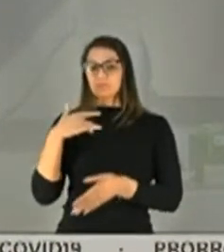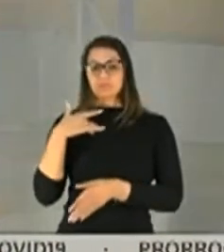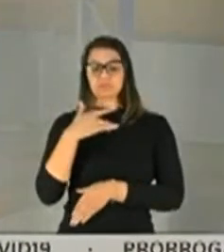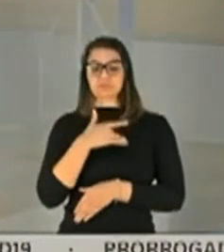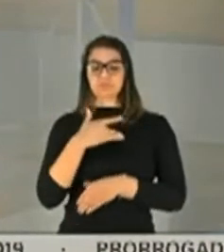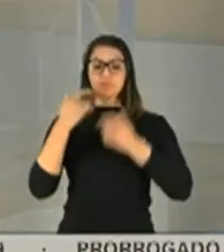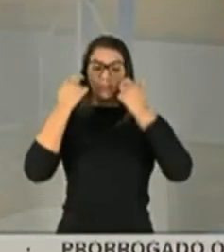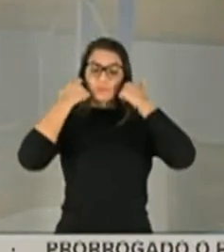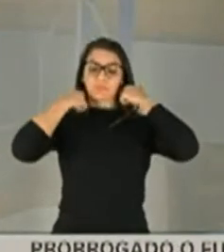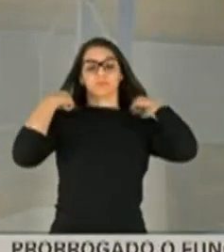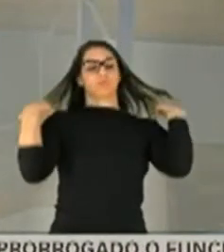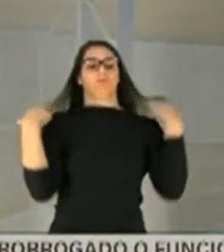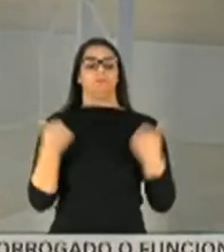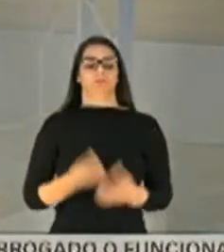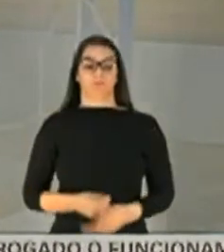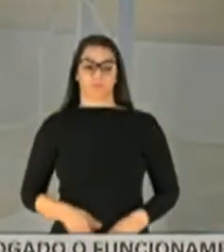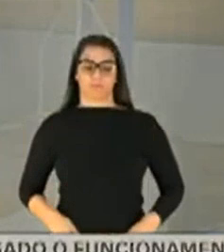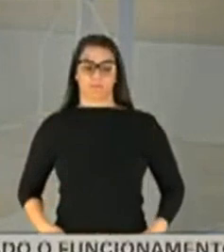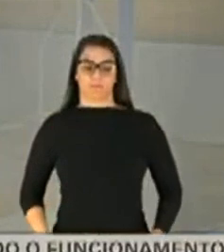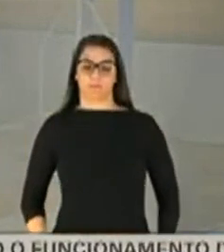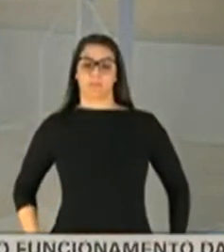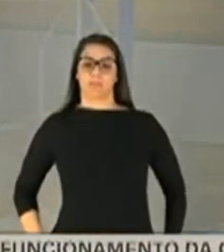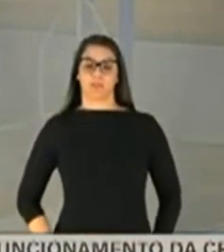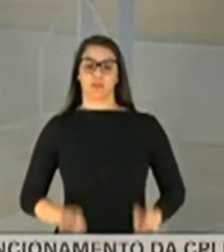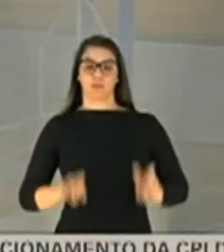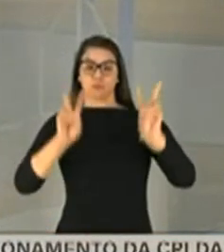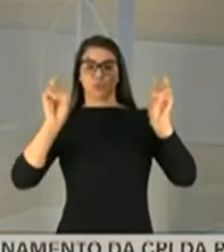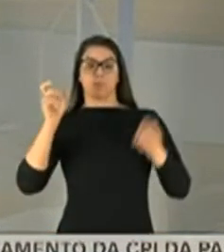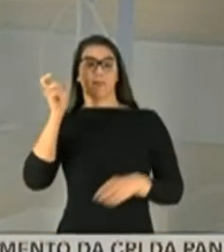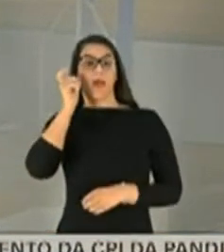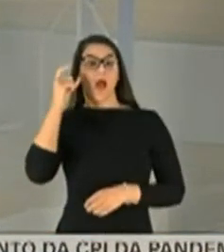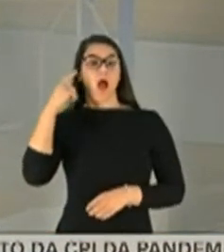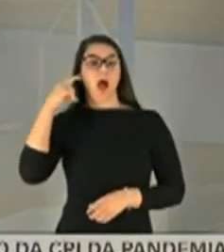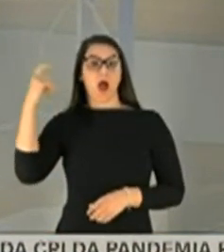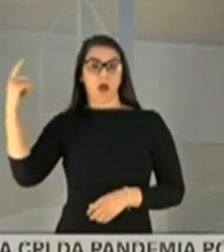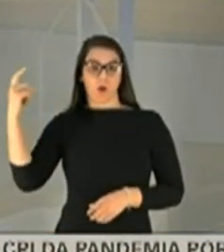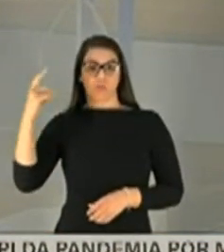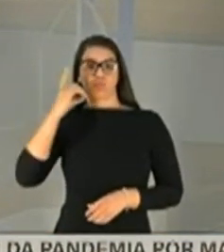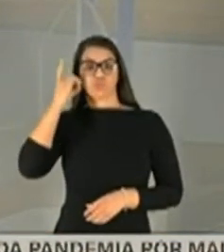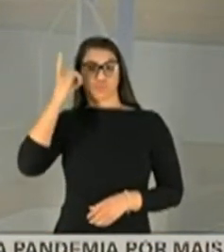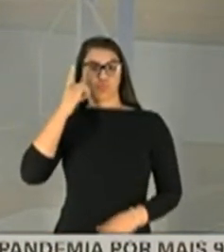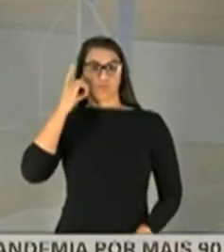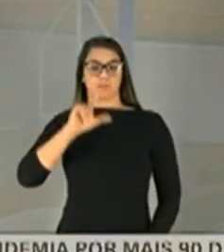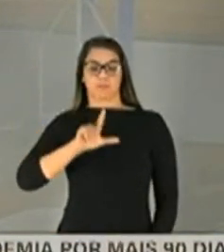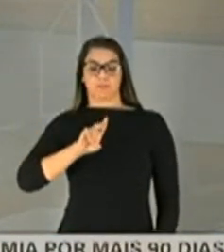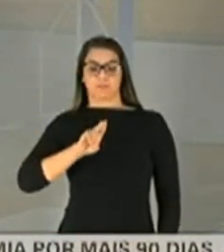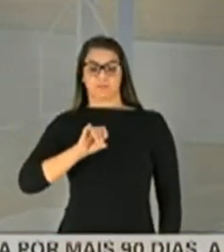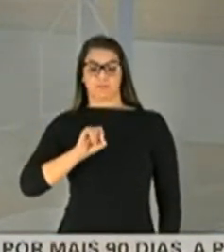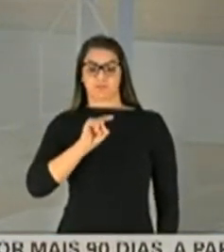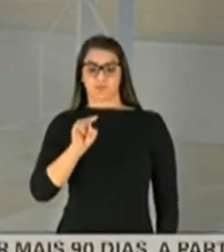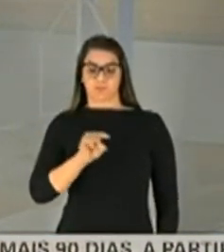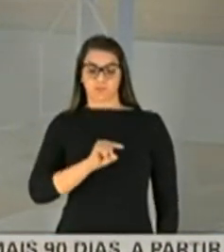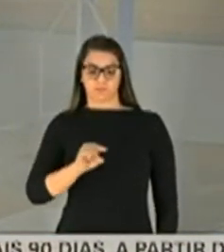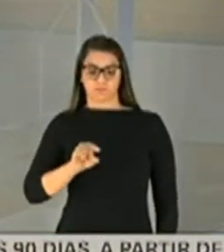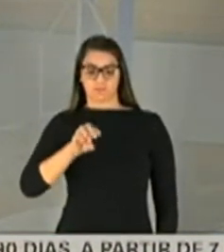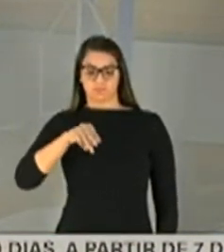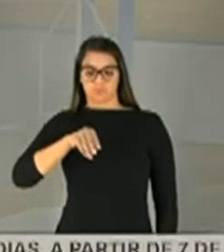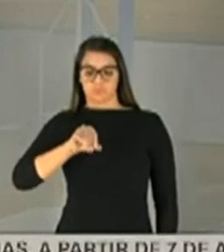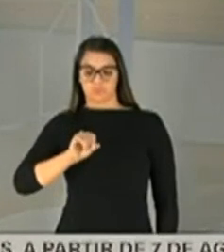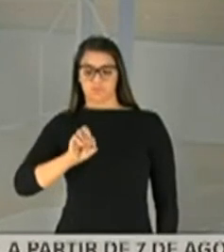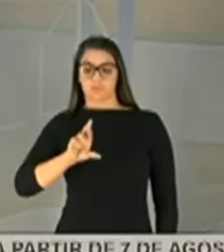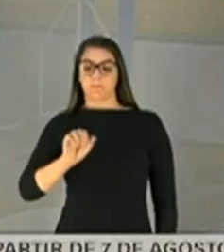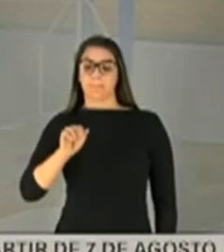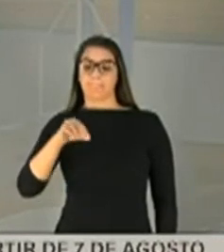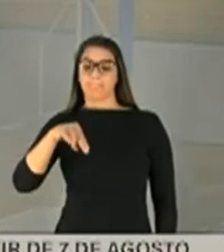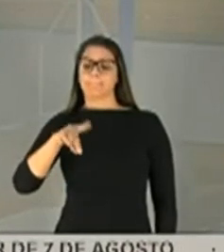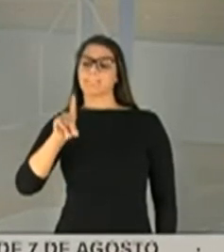Tá. Com relação ao áudio que o deputado Luiz Miranda, aquele tal áudio que o senhor recebeu... Pois não.